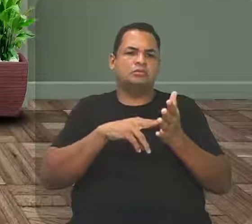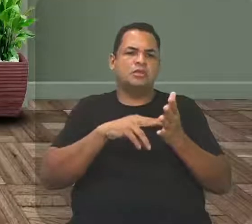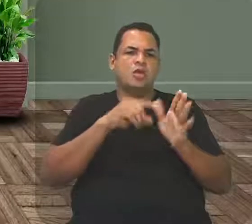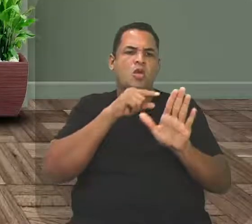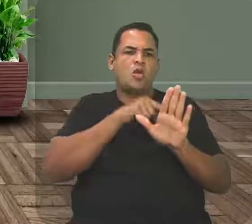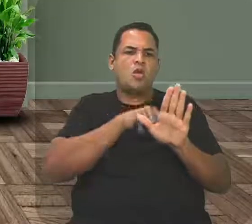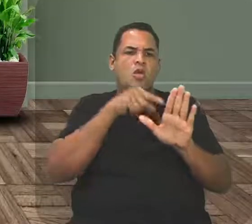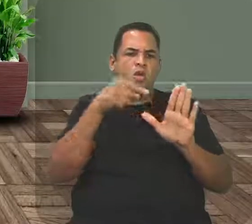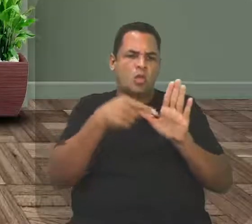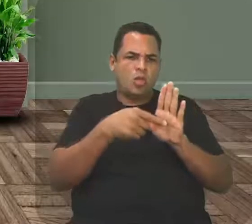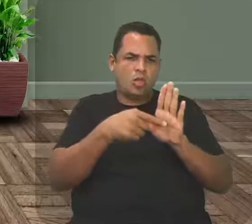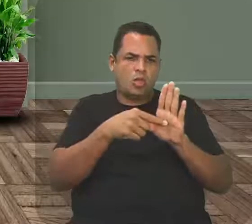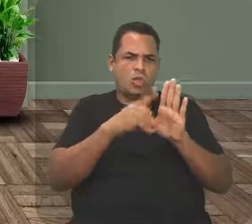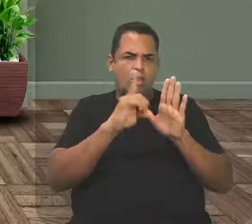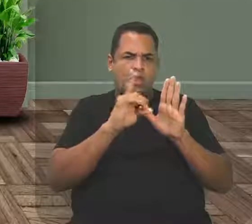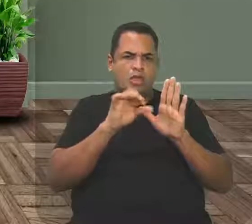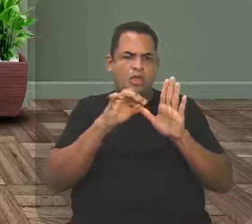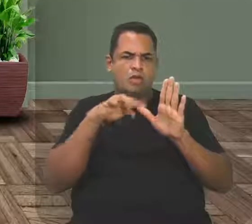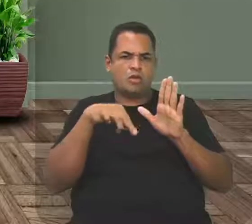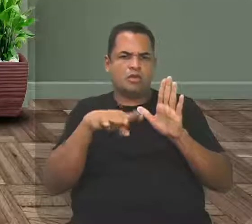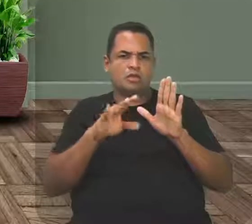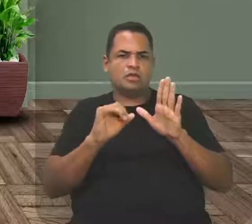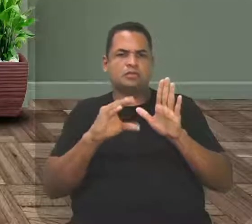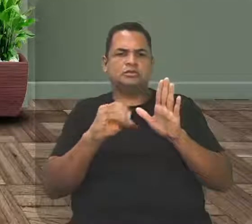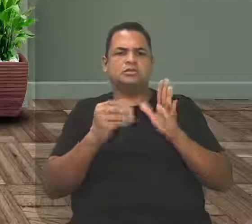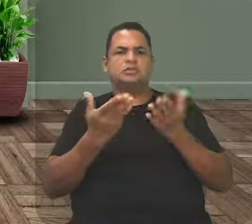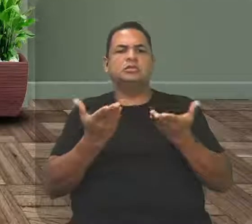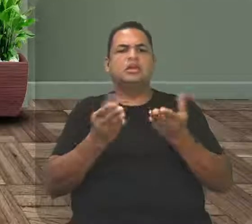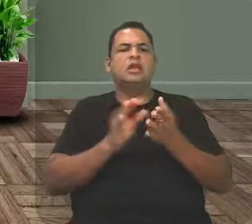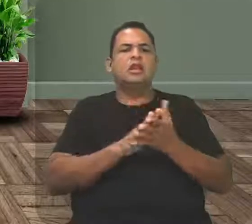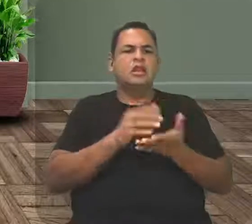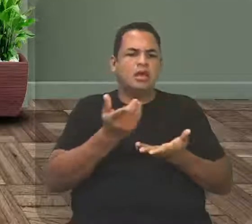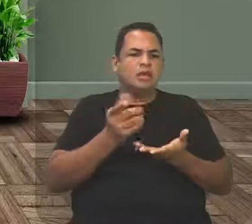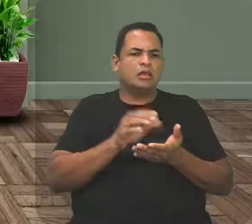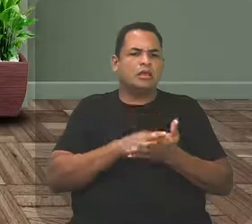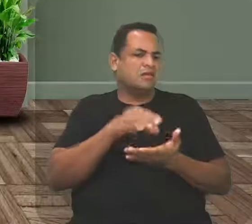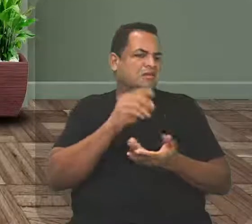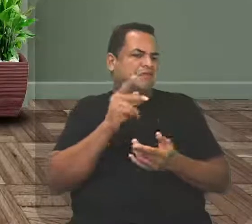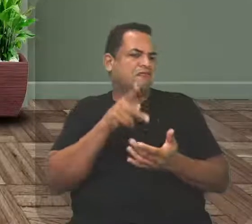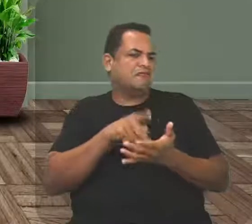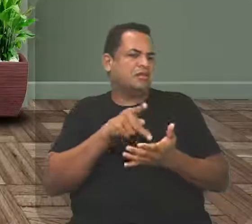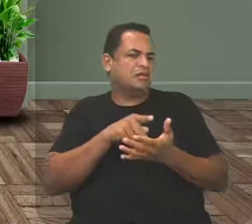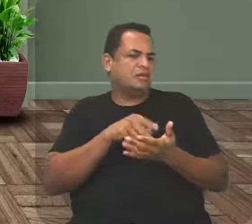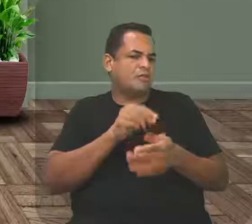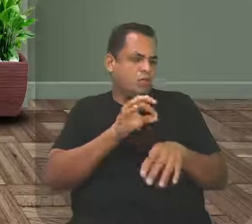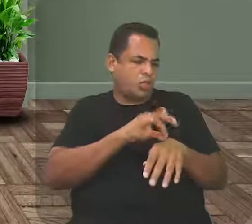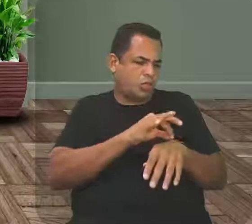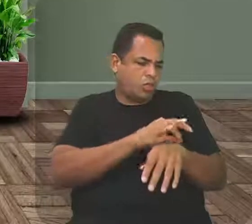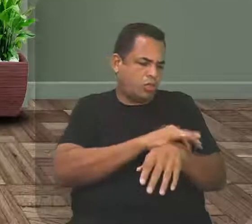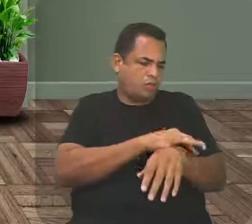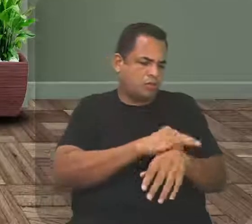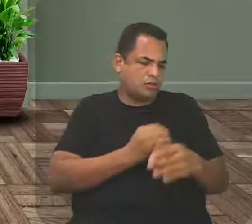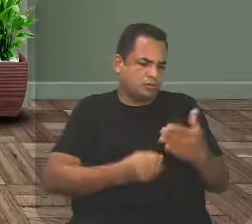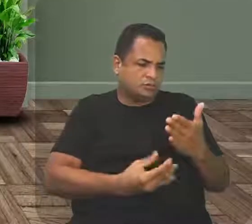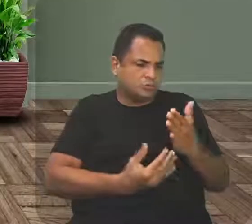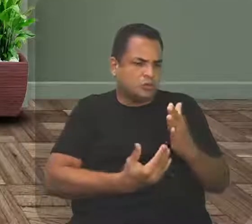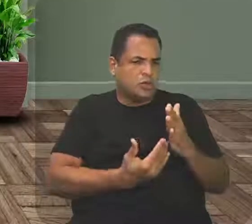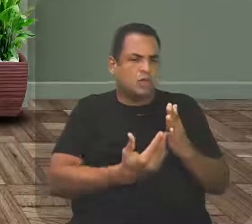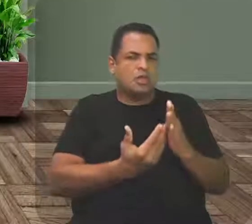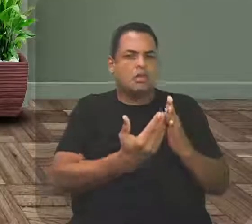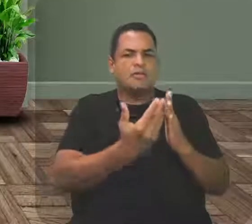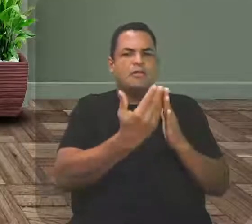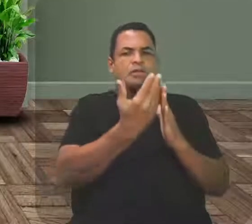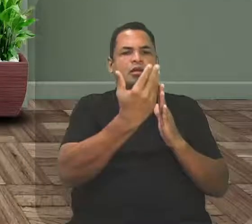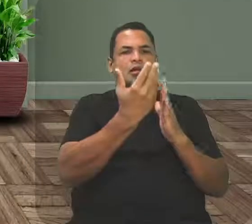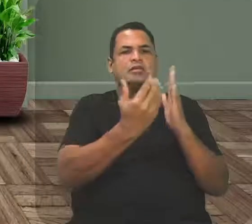formigueiro, exatamente aquele que você pisa descuidadamente, as formiguinhas, vai subindo, vai subindo e